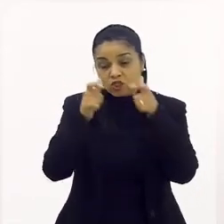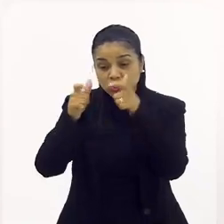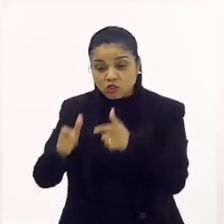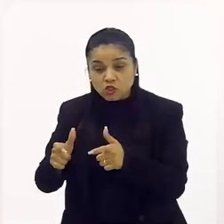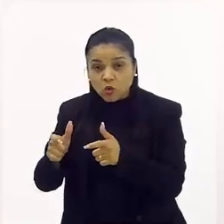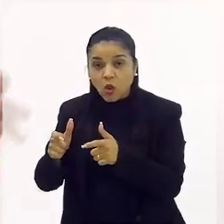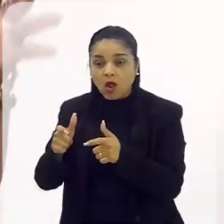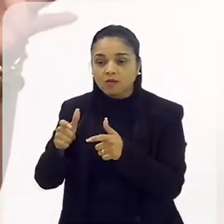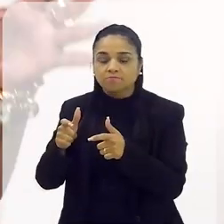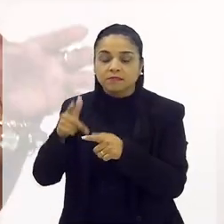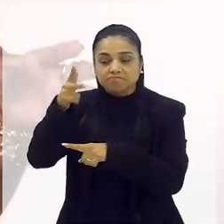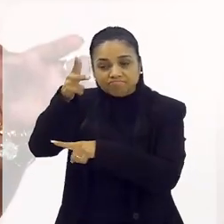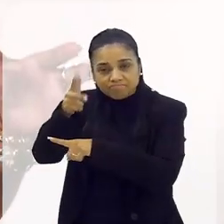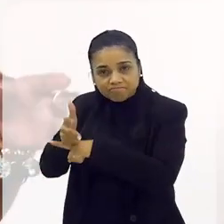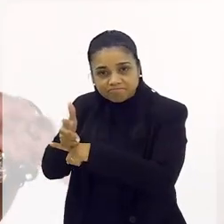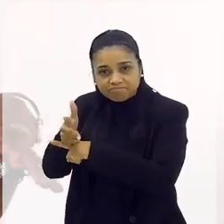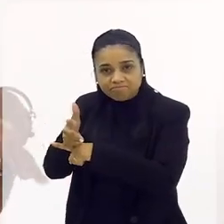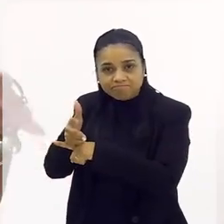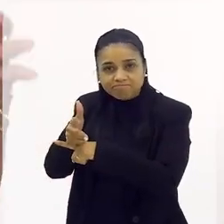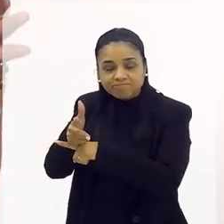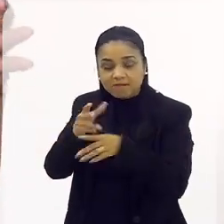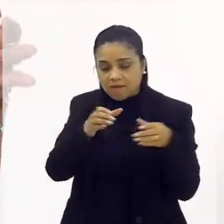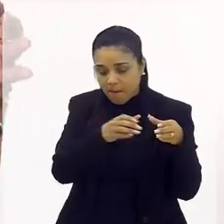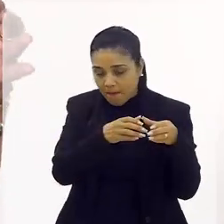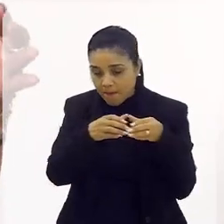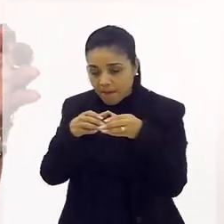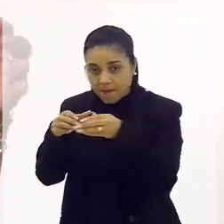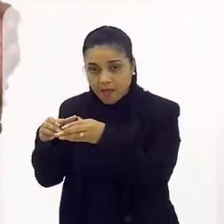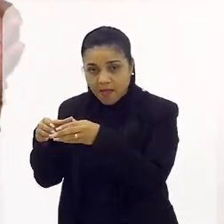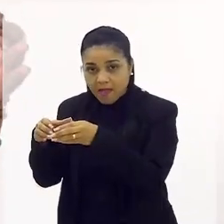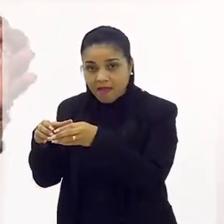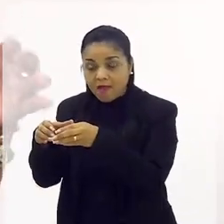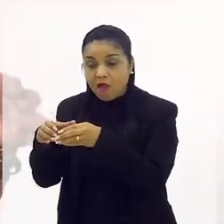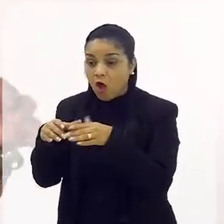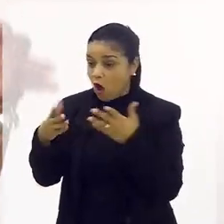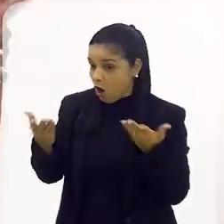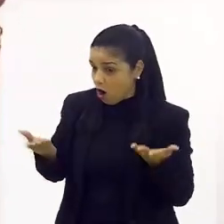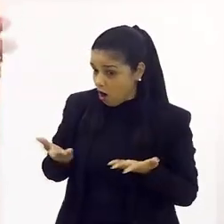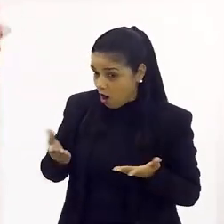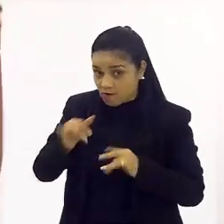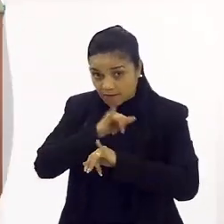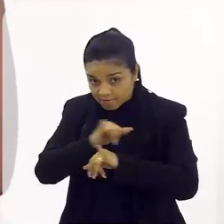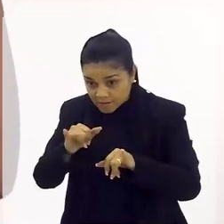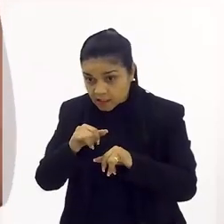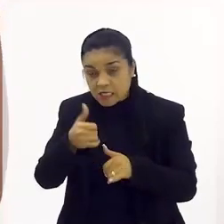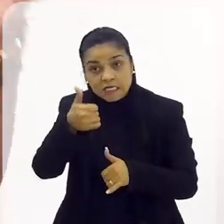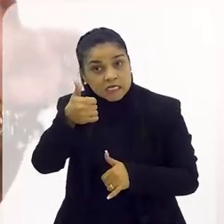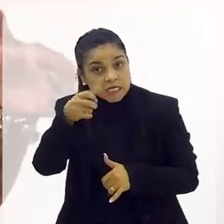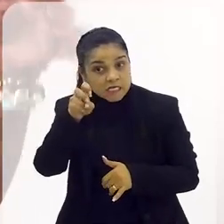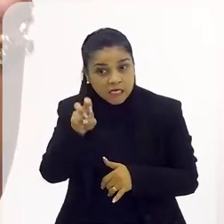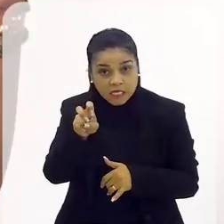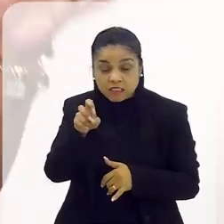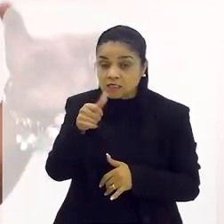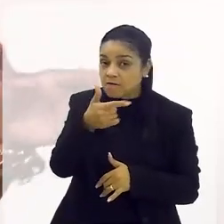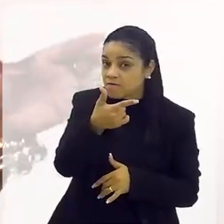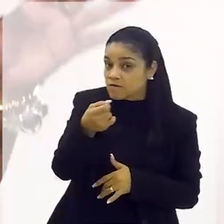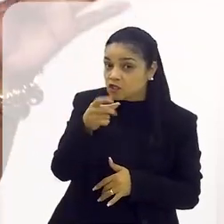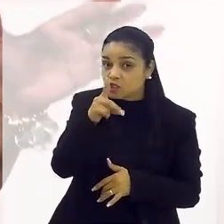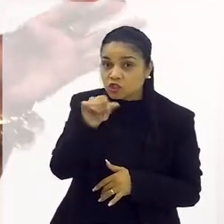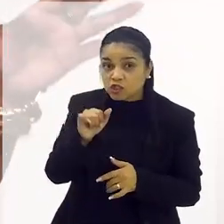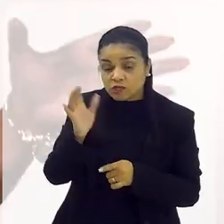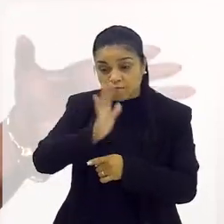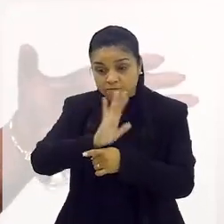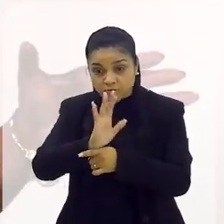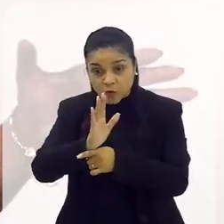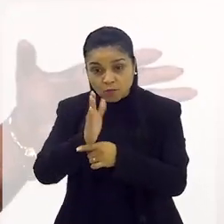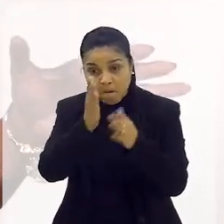locação, leva todo mundo para lá e é tipo empreitada. Gente, olha só, a gente só tem 15 dias, 20 dias para